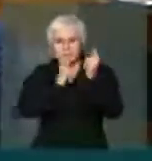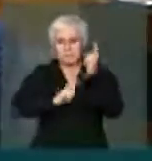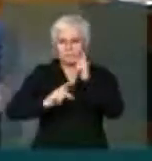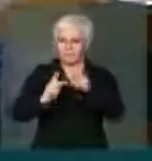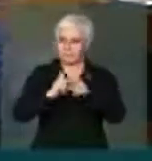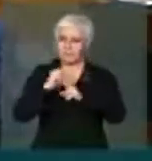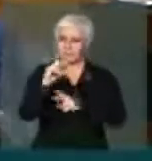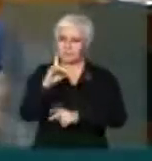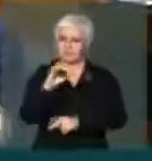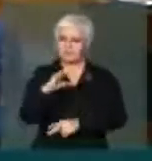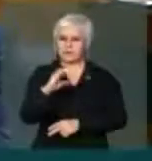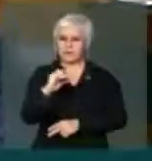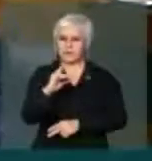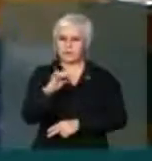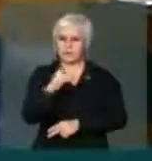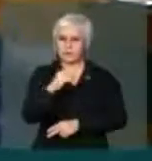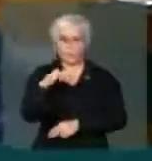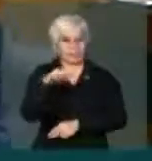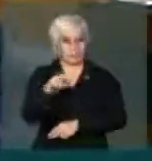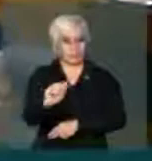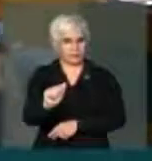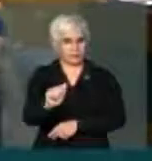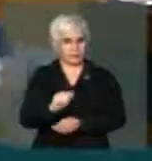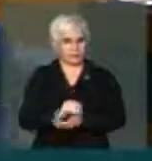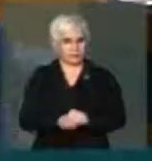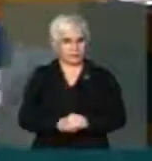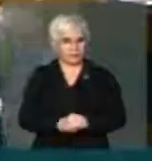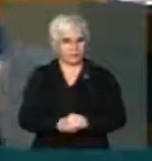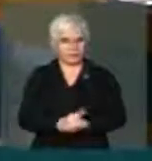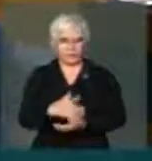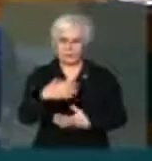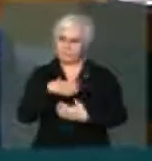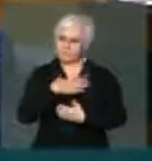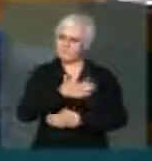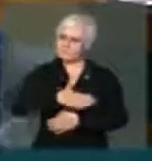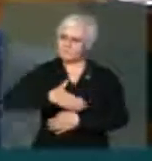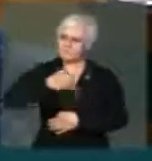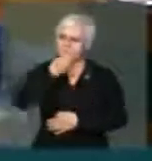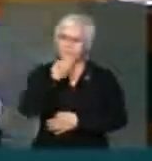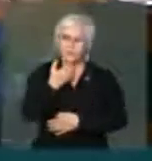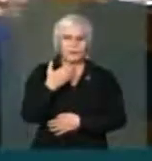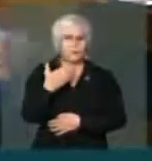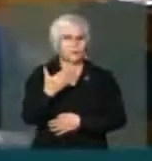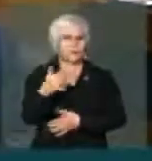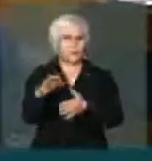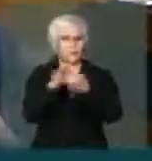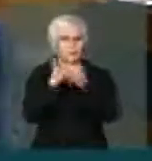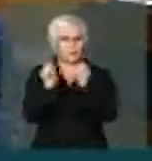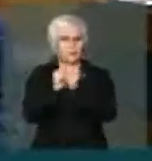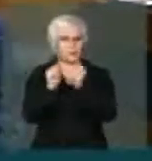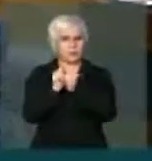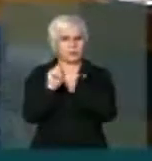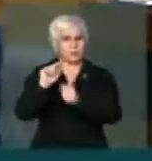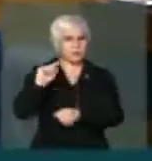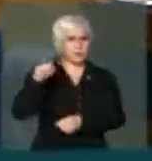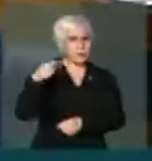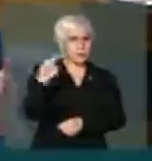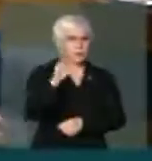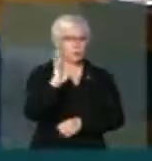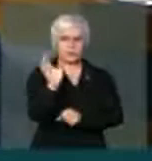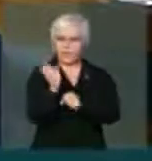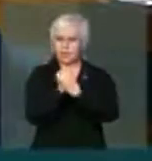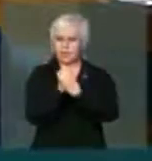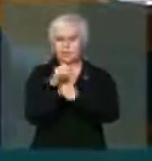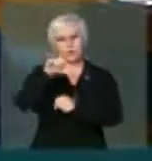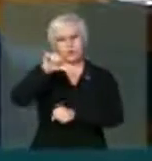consolidar a abertura democrática. Foi um privilégio muito grande conviver mais tarde, já nos anos